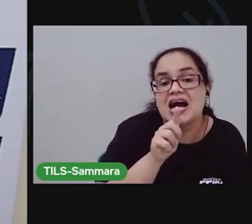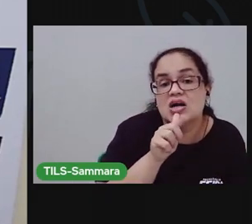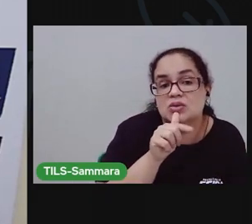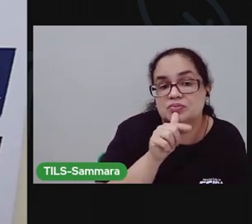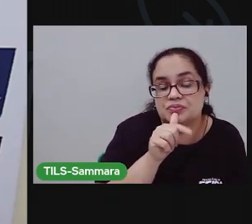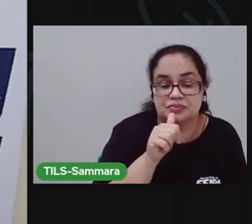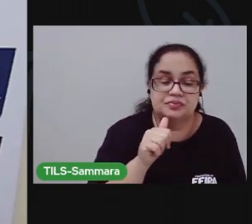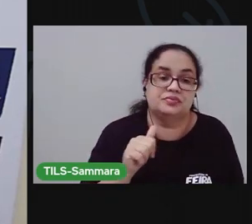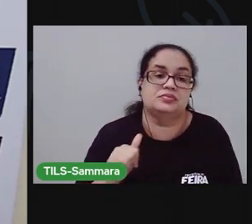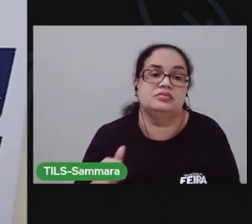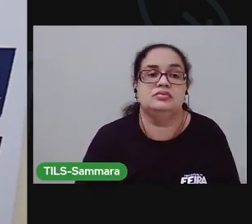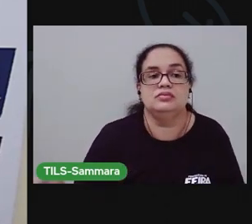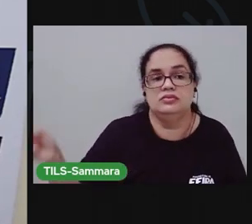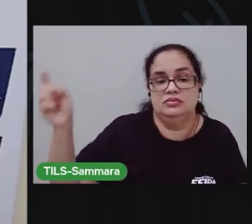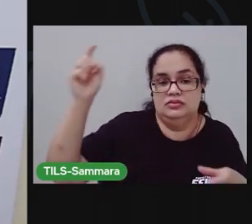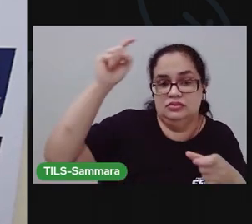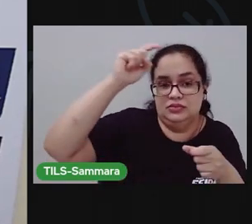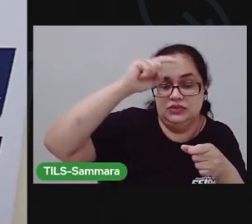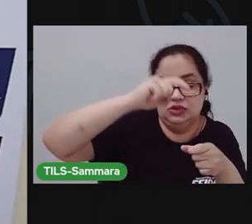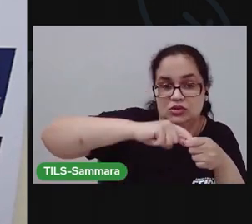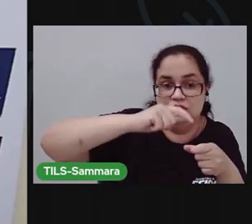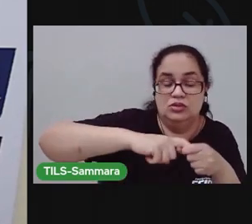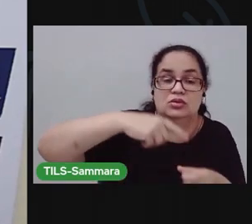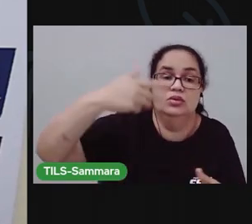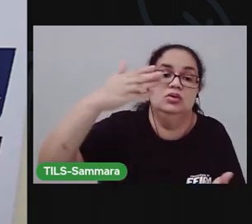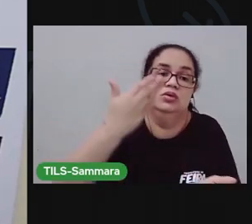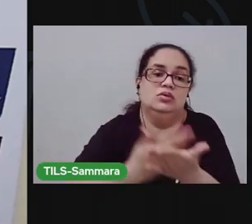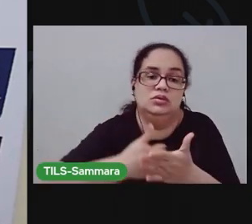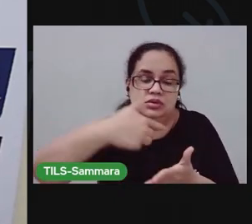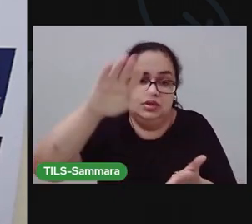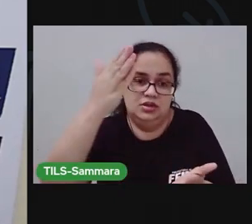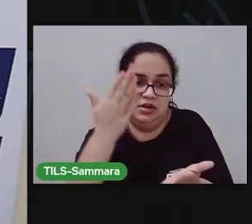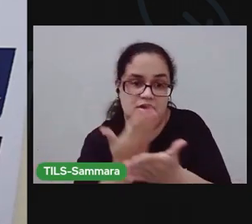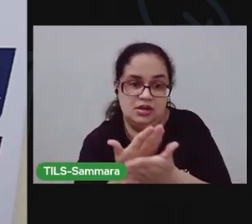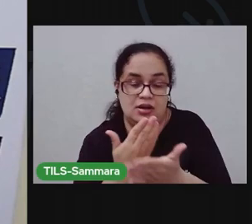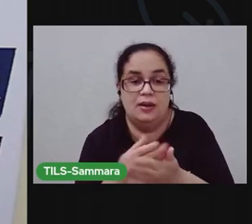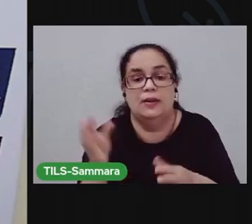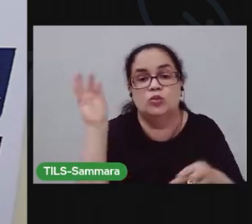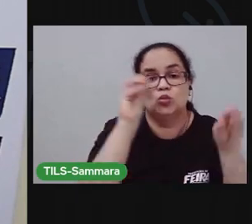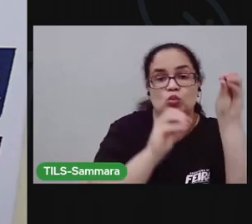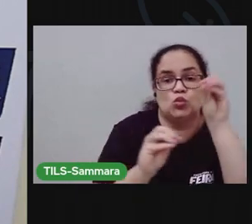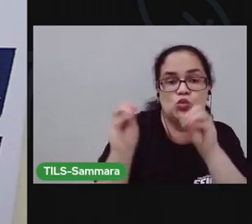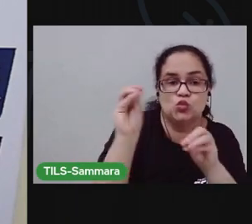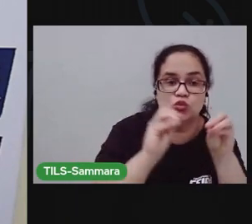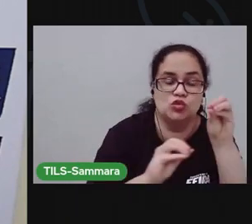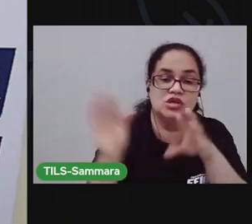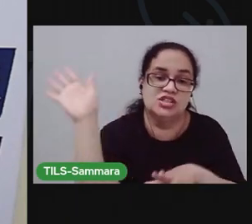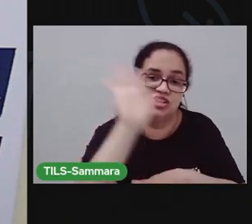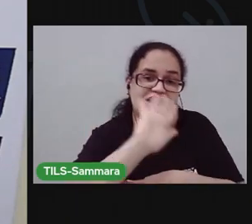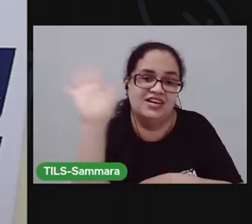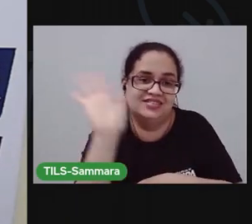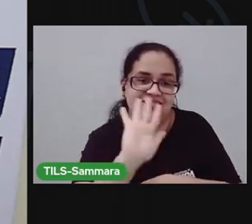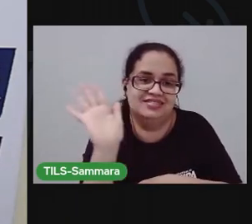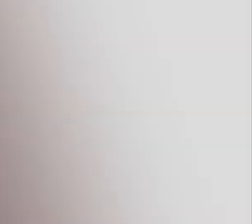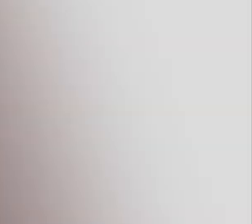E a gente voltar com outra aula, tá bom? Beijos. Tchau.